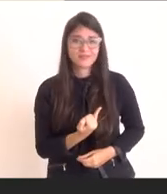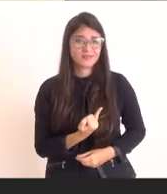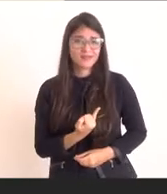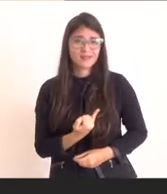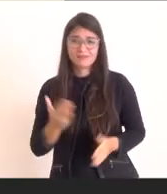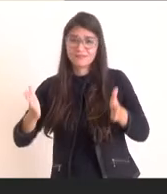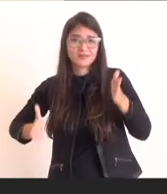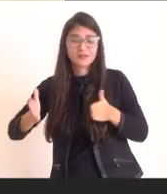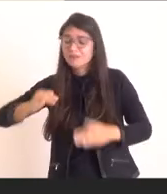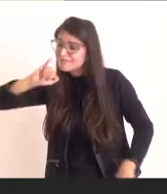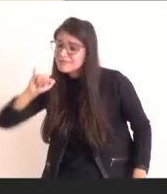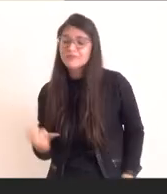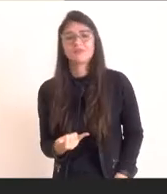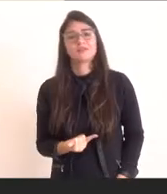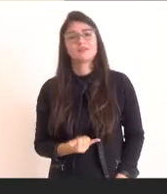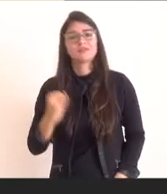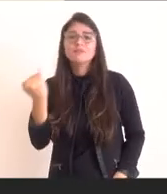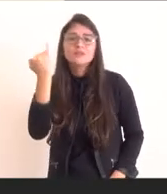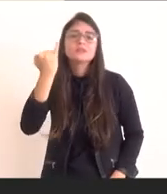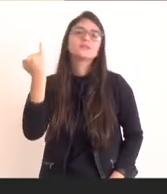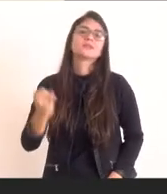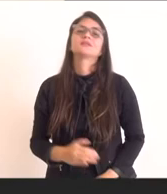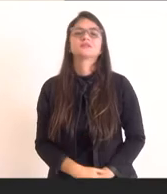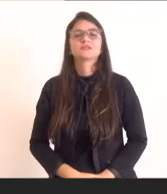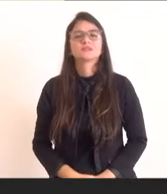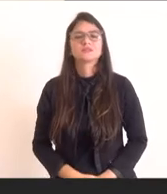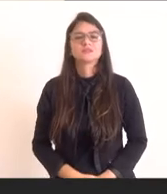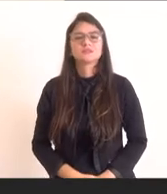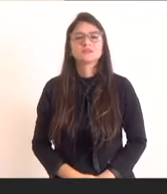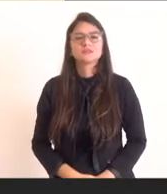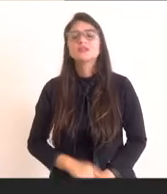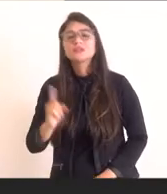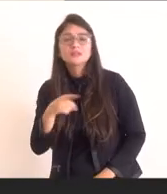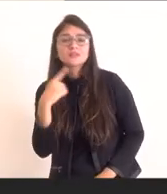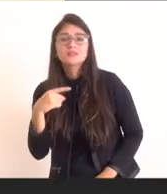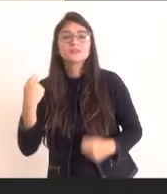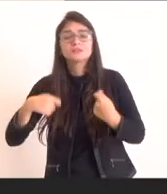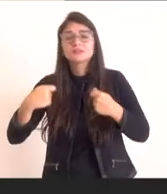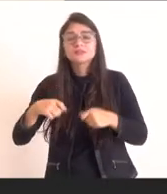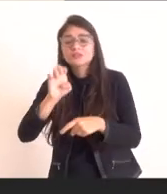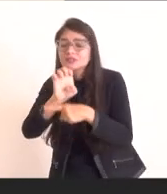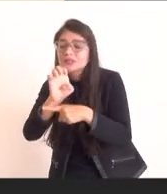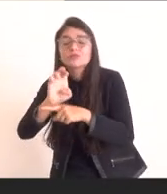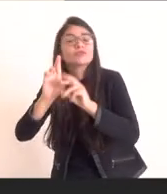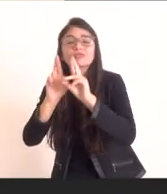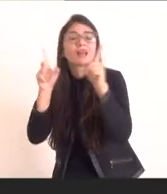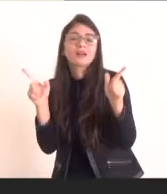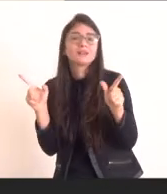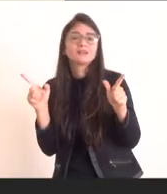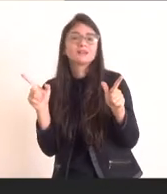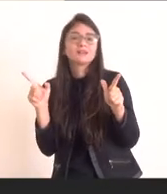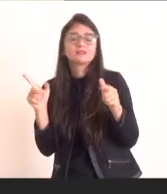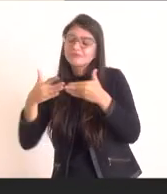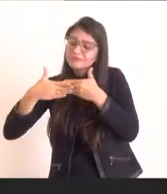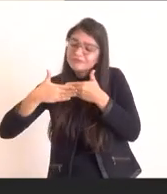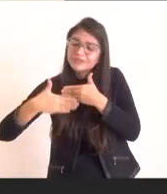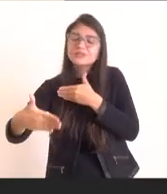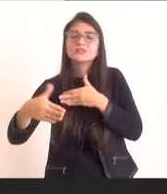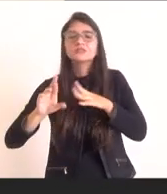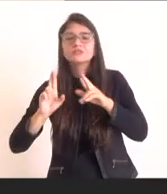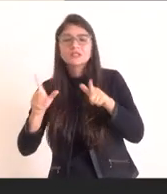momento e faça com que a gente tenha um estado diferente daqui para frente,